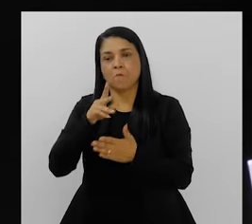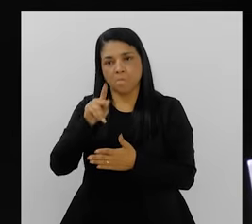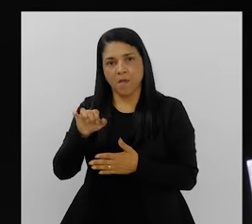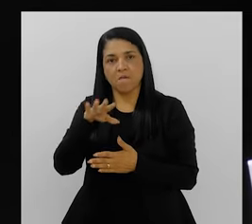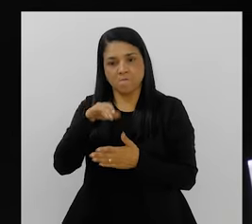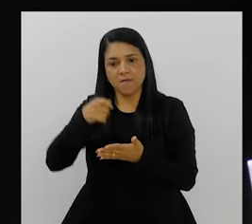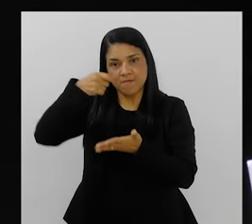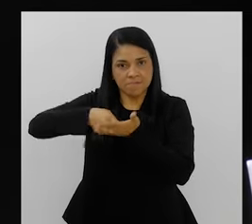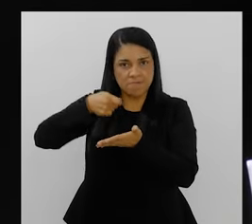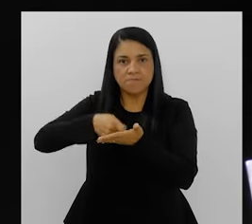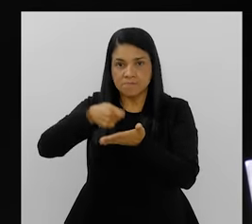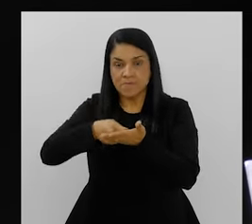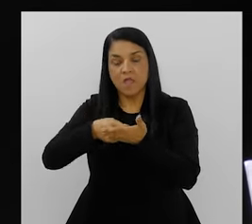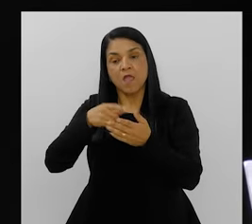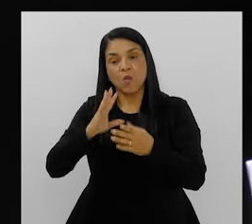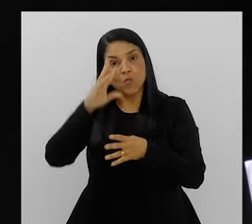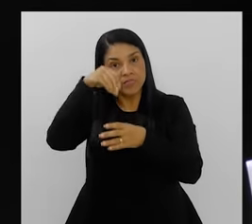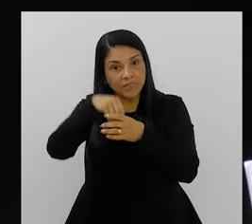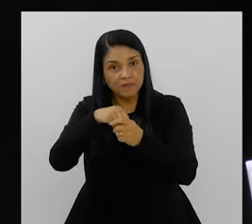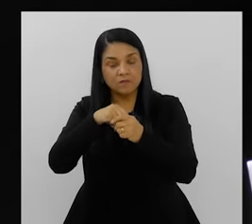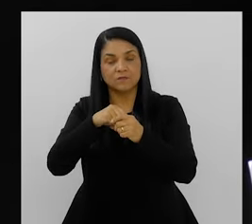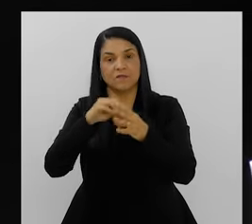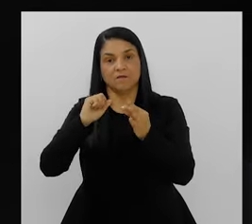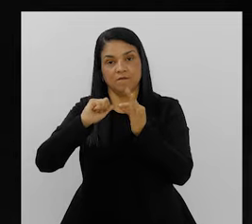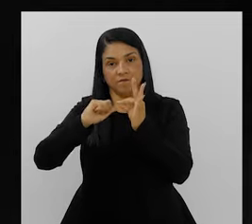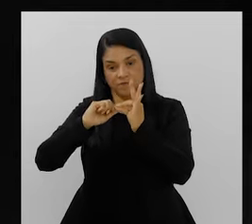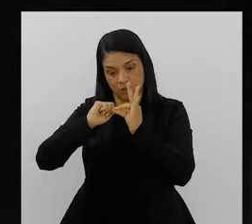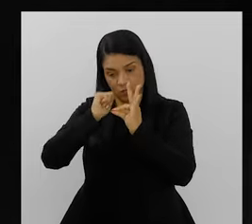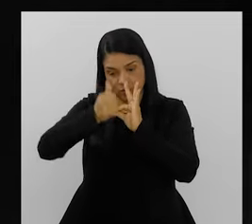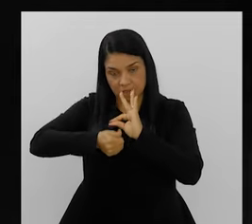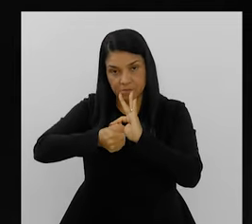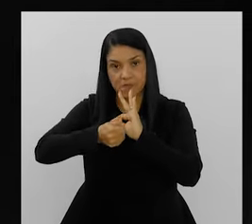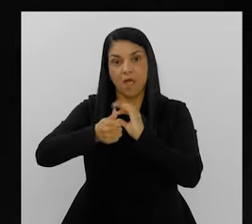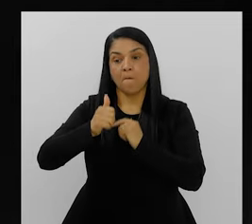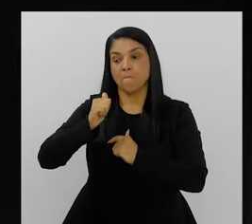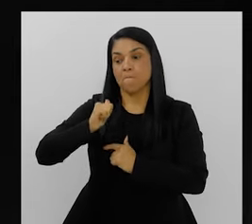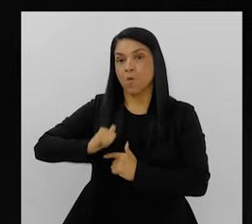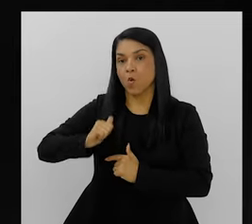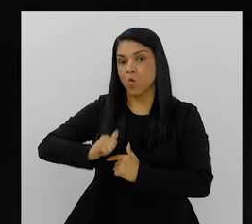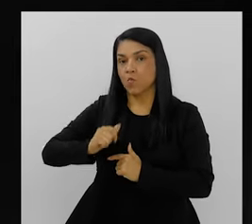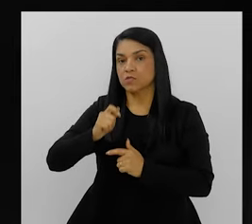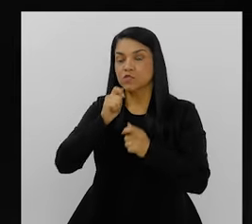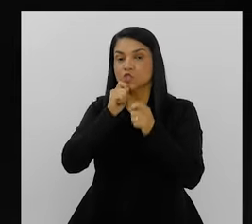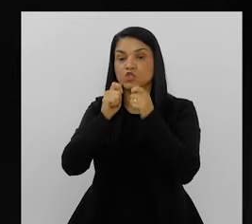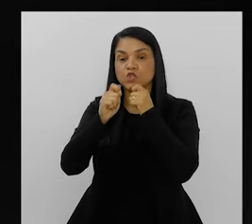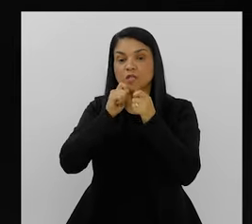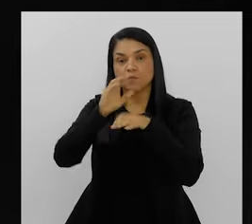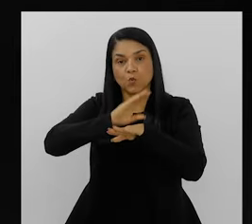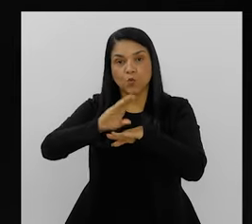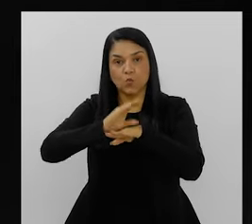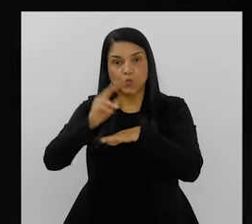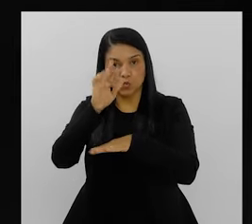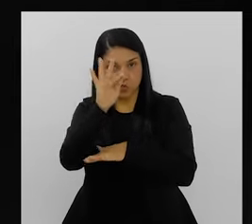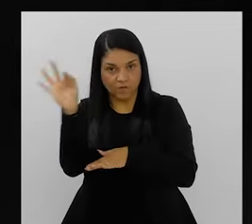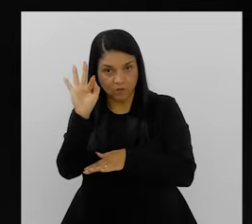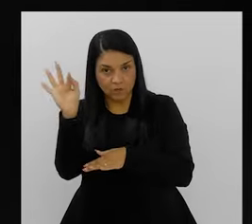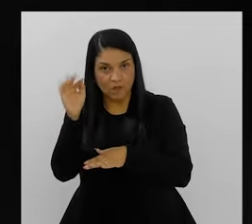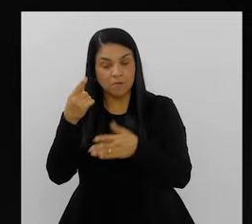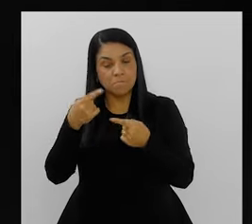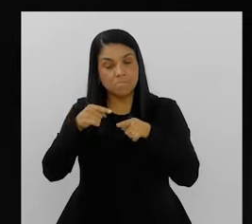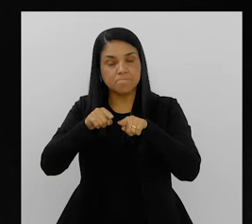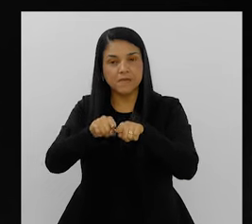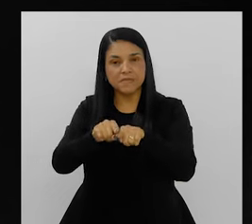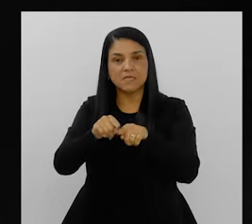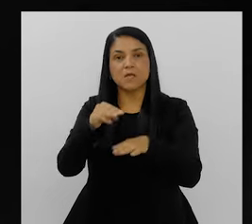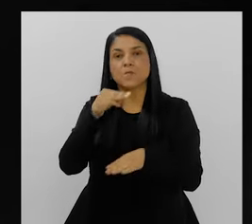atividades ali na Vila Olímpica, inclusive minha primeira bolsa de faculdade, que foi de jornalismo, eu ganhei num projeto que tinha em